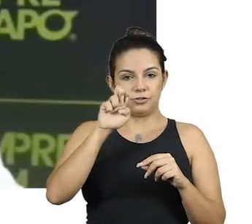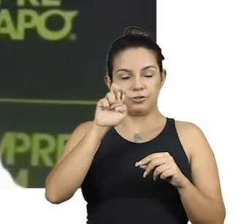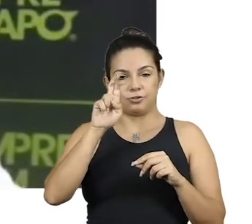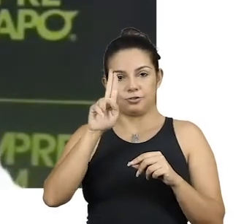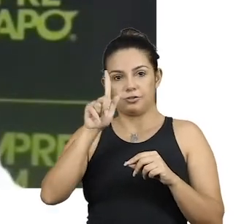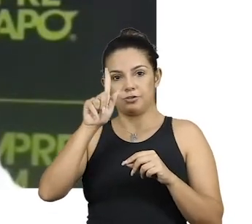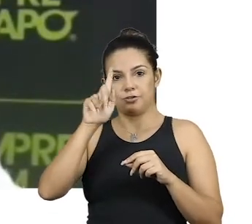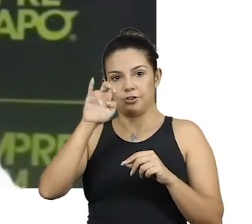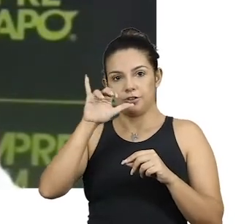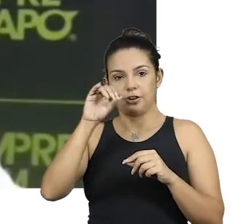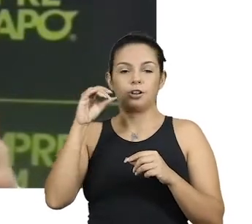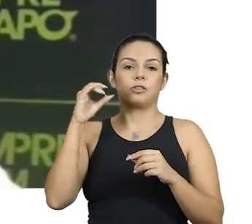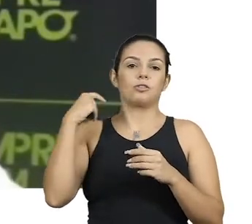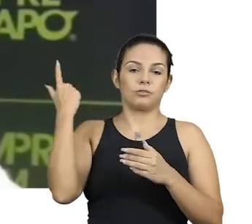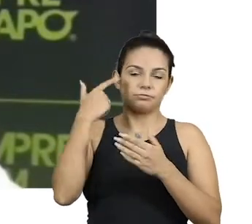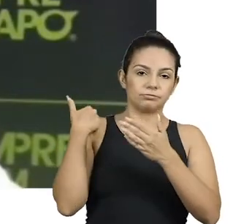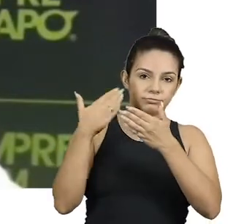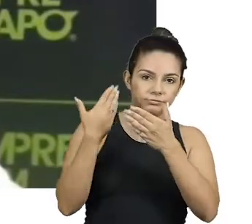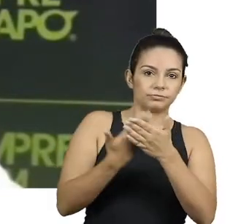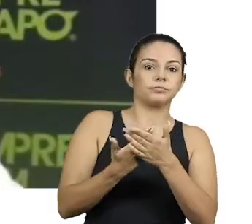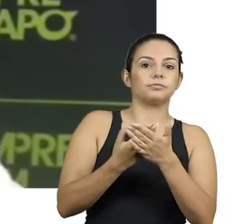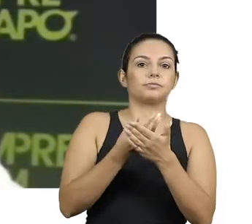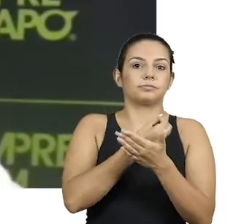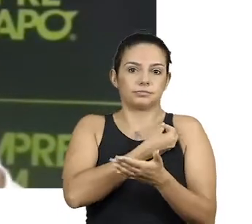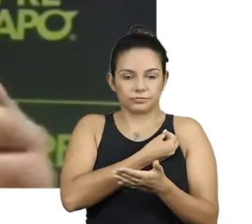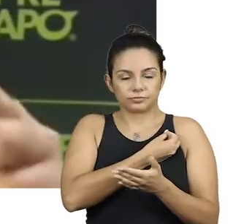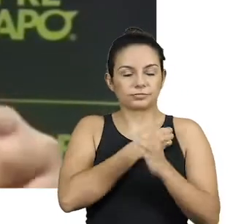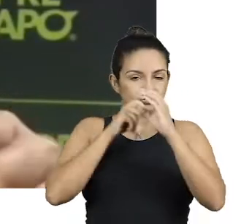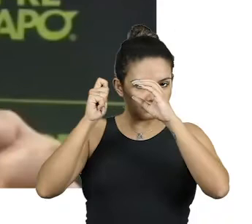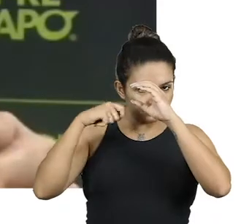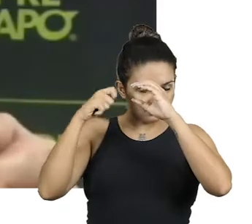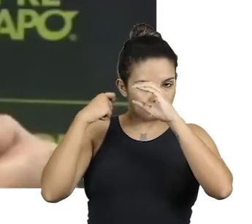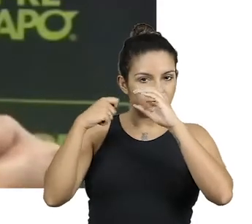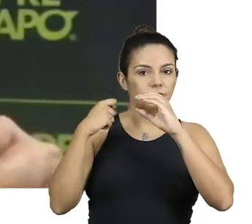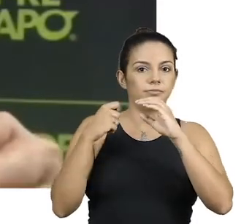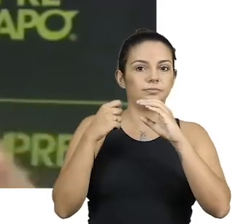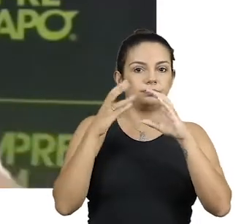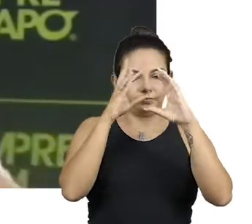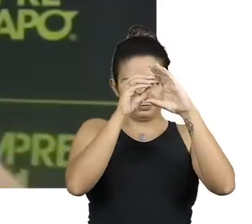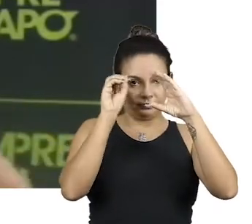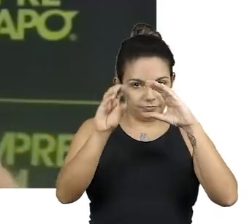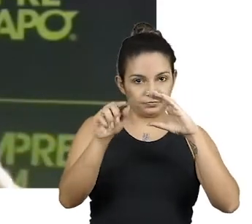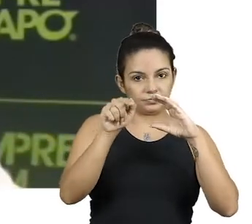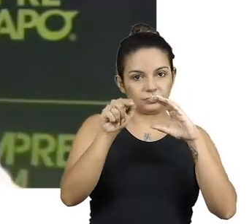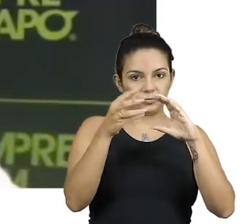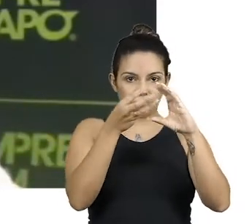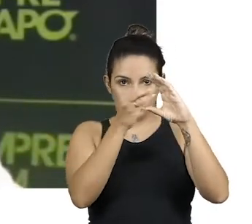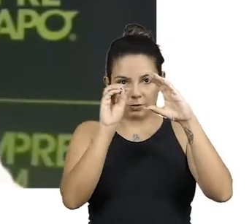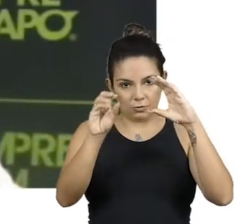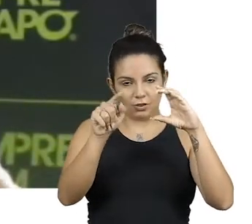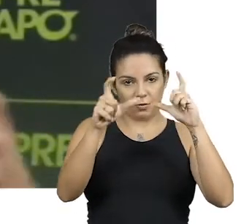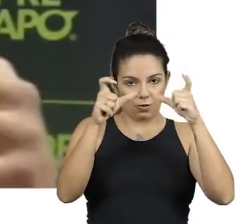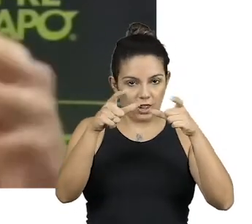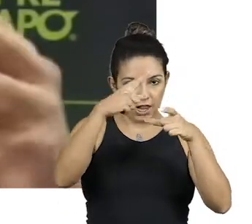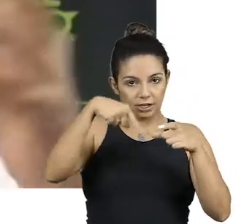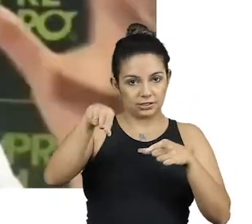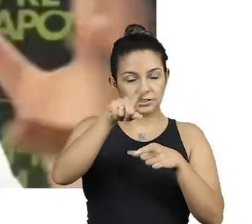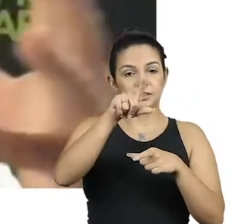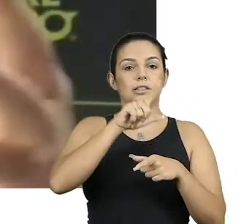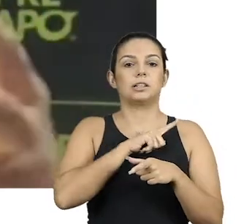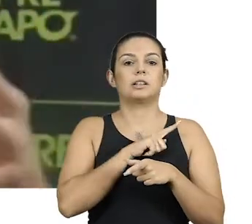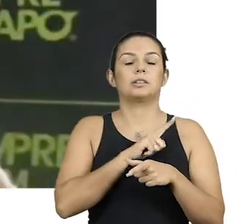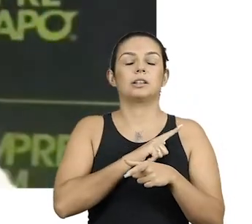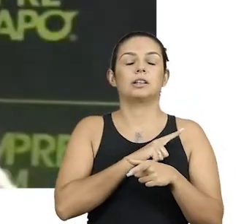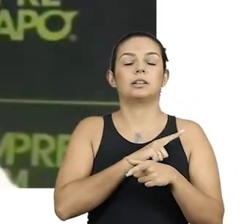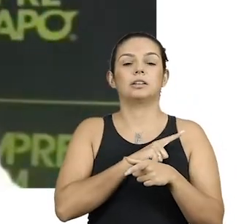E, desde então, os programas presenciais são gravados e depositados aqui, nessa plataforma. Se quiser aí ter um